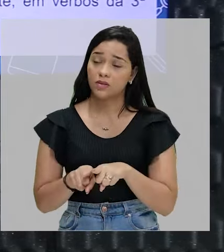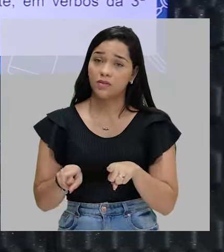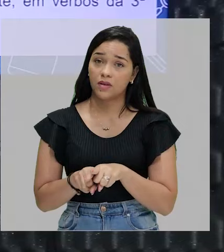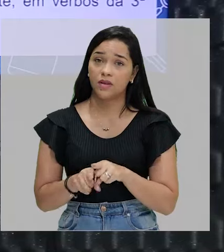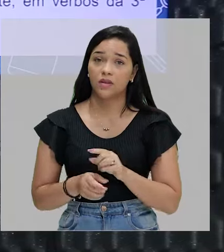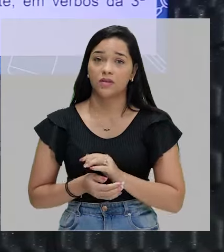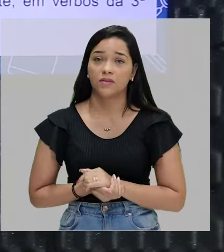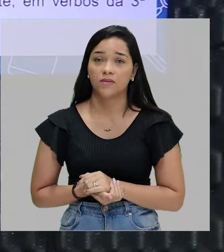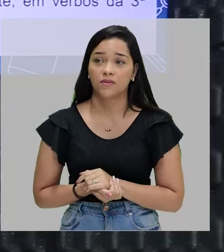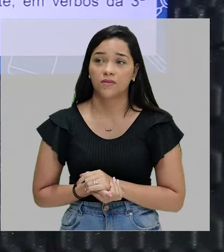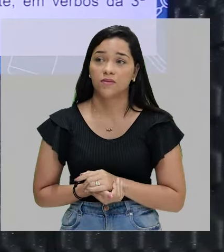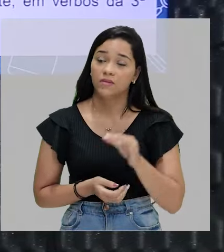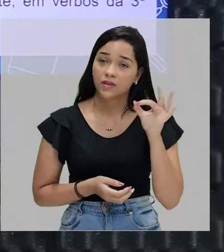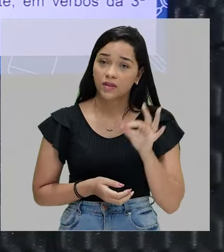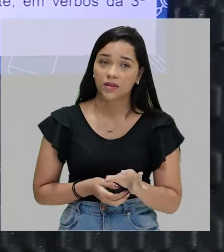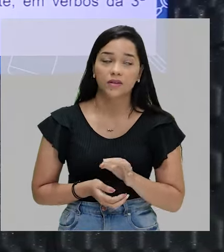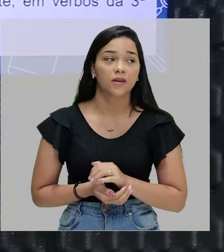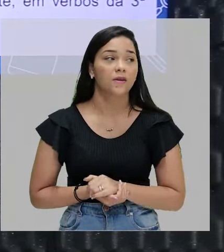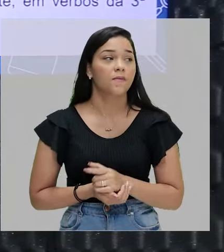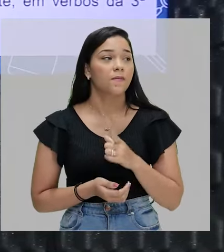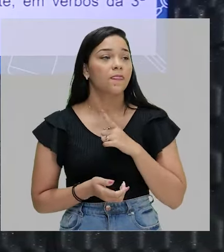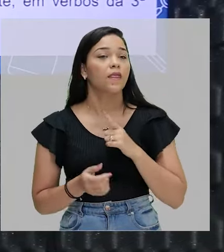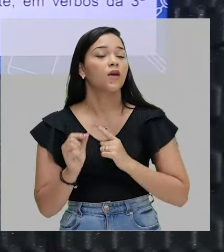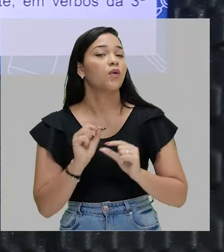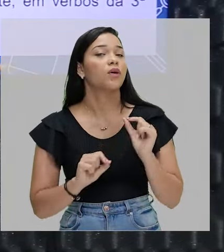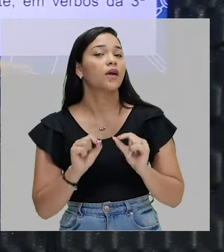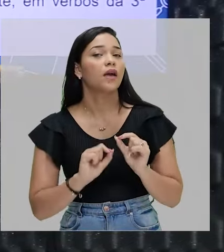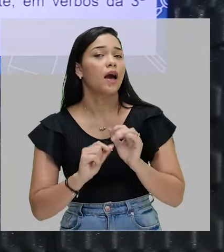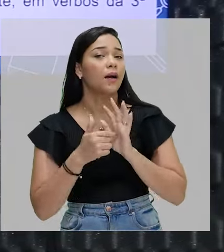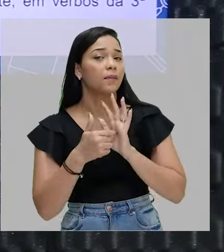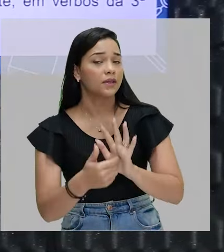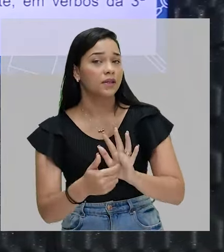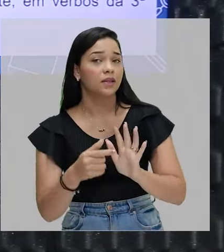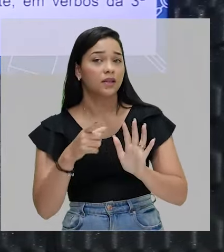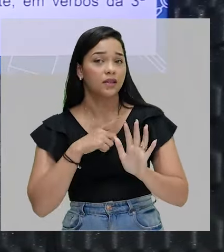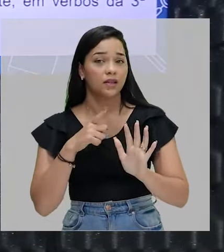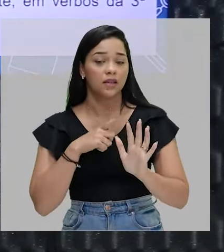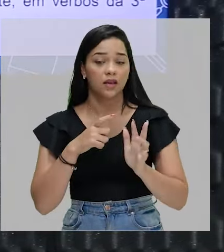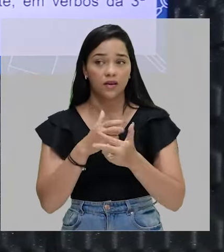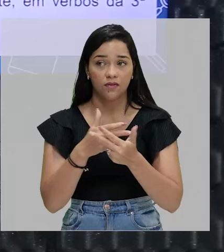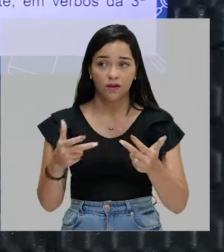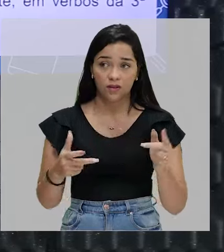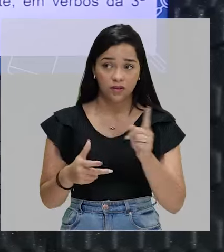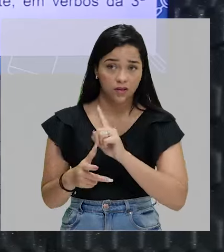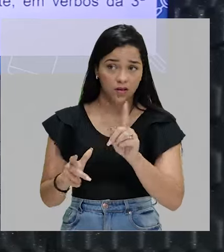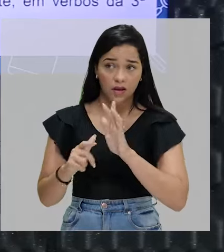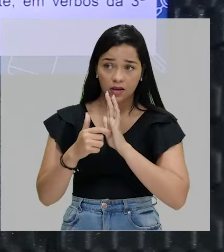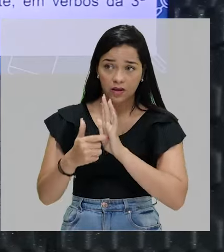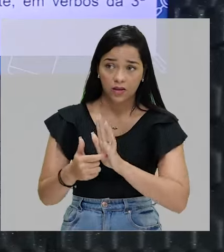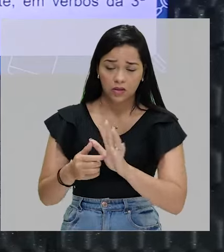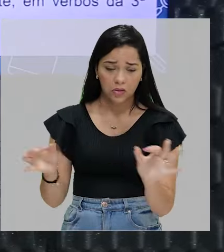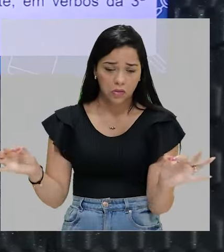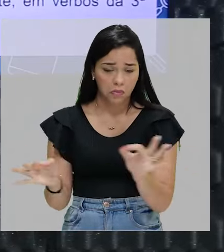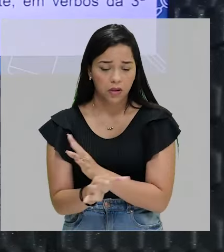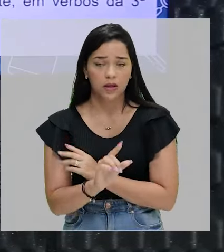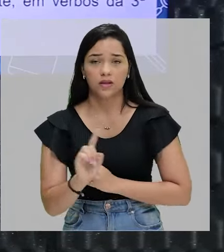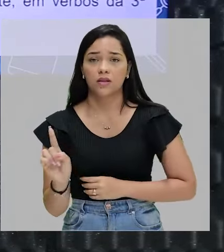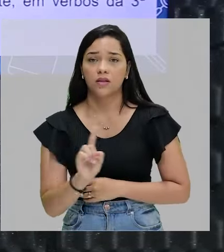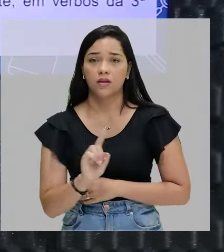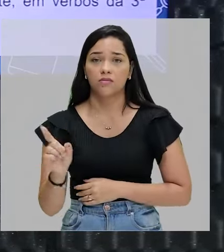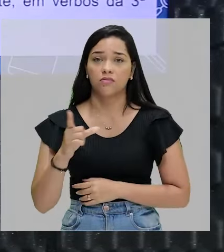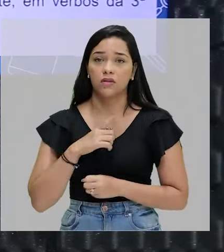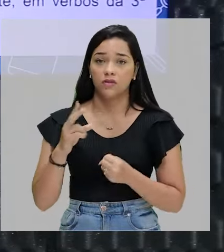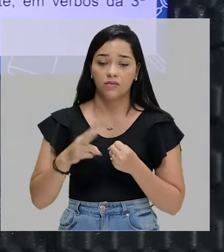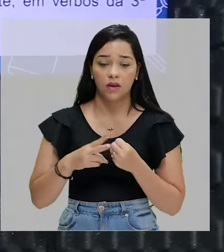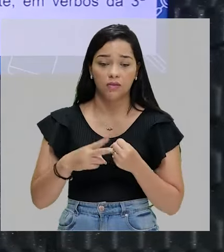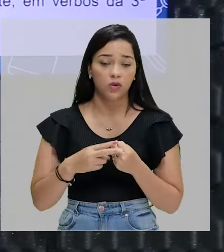acha. Com certeza. São aqueles que apresentam conjugação, não apresentam conjugação completa. Tem verbo que